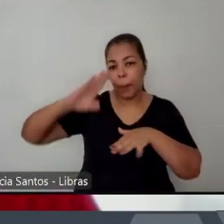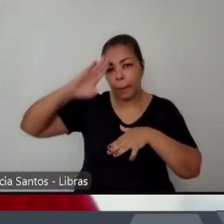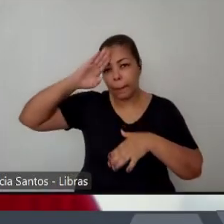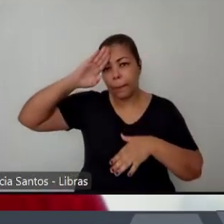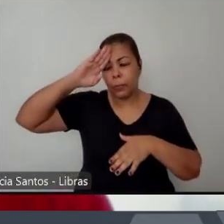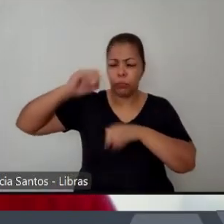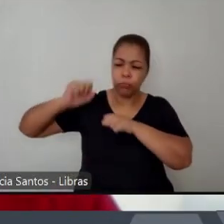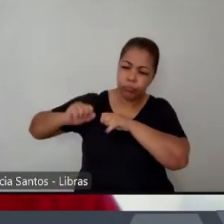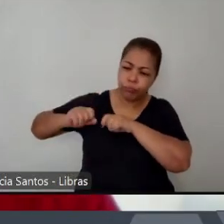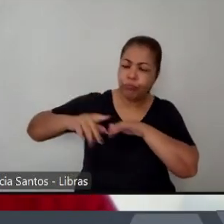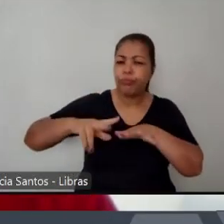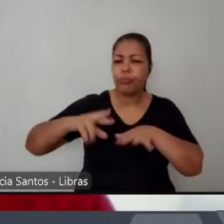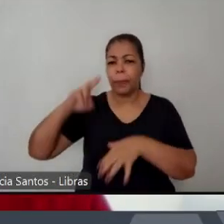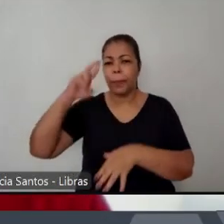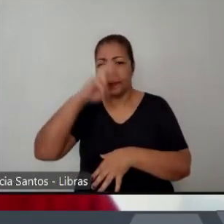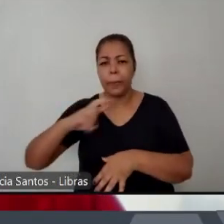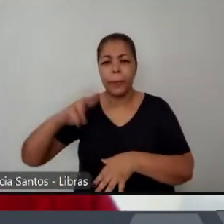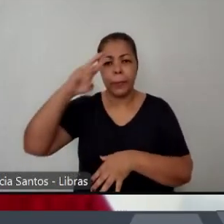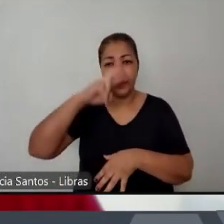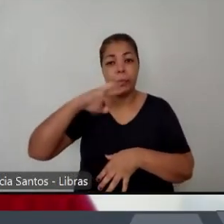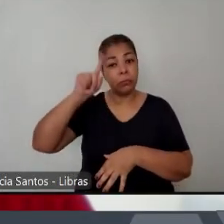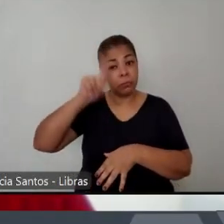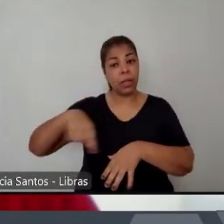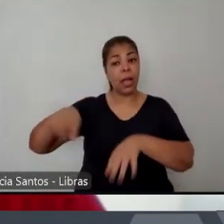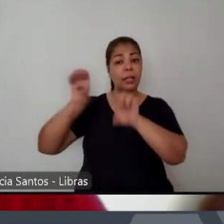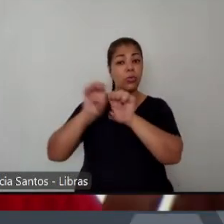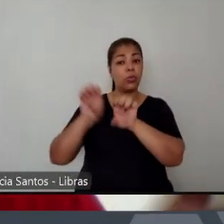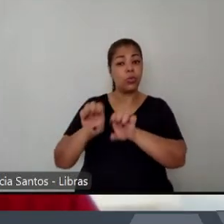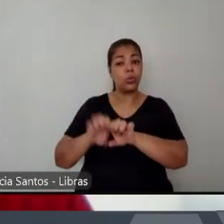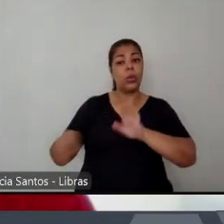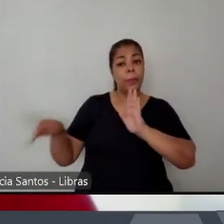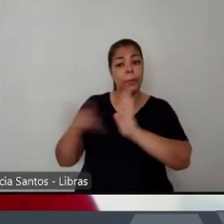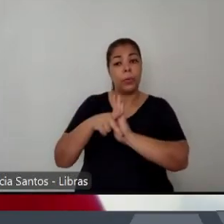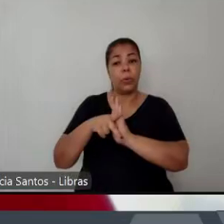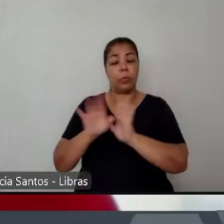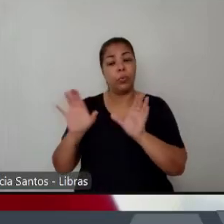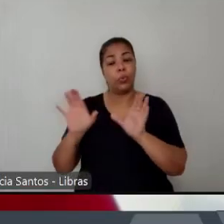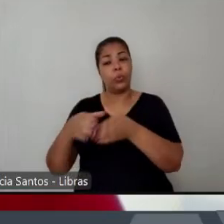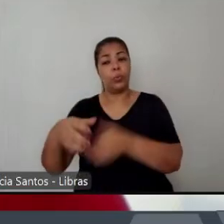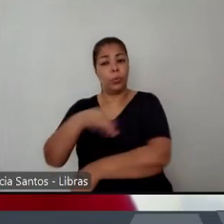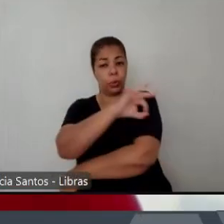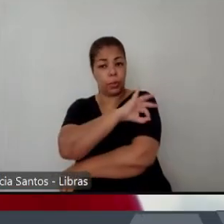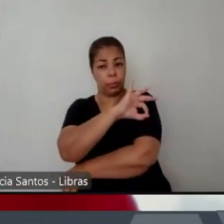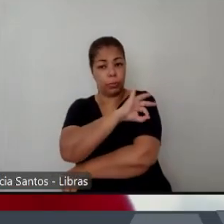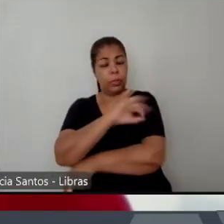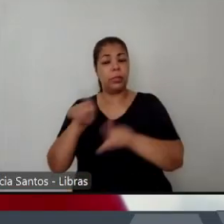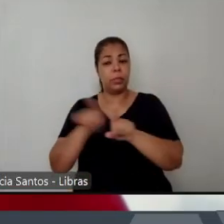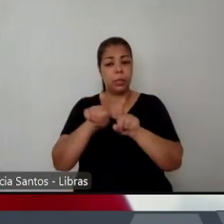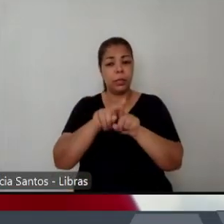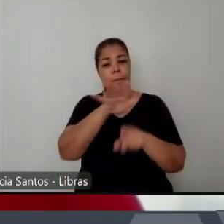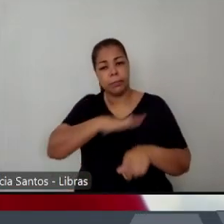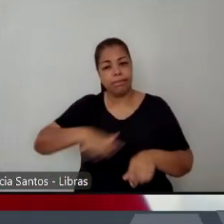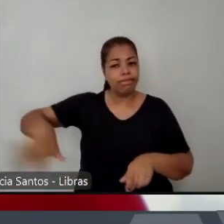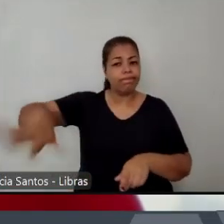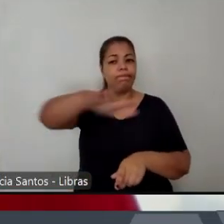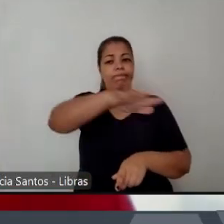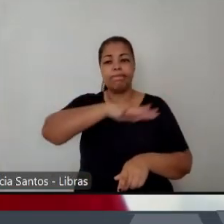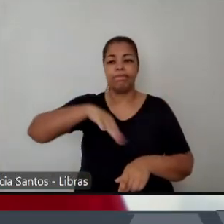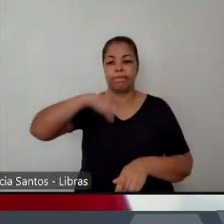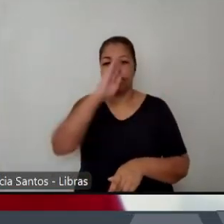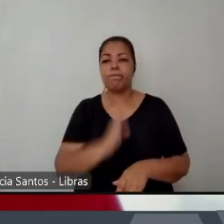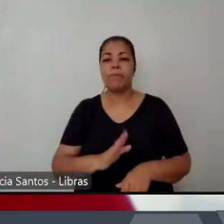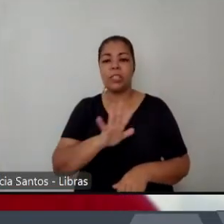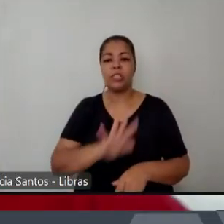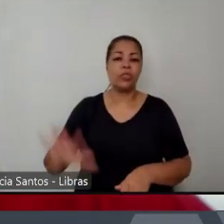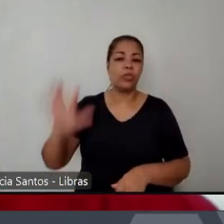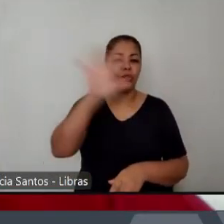a ser a estrutura da polícia em São Paulo e das polícias do Brasil de uma forma geral. Então, o que vai